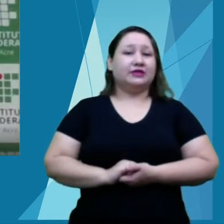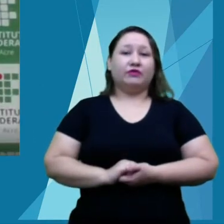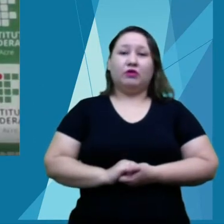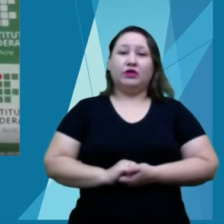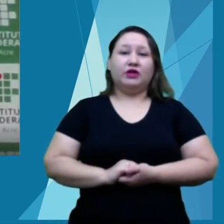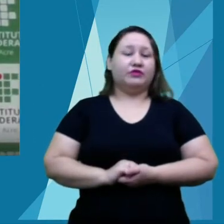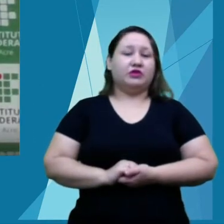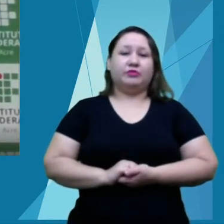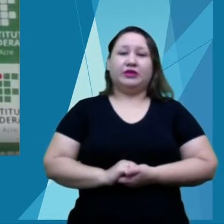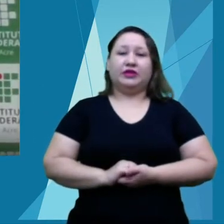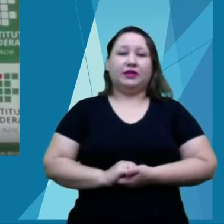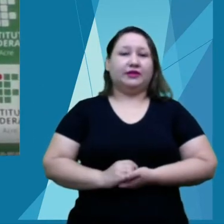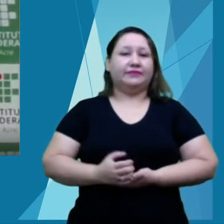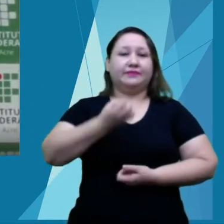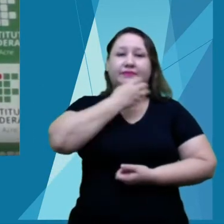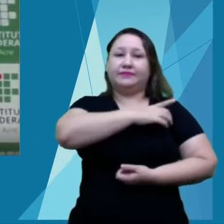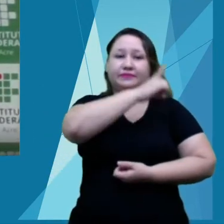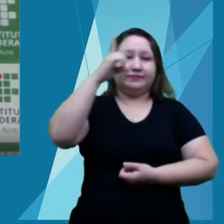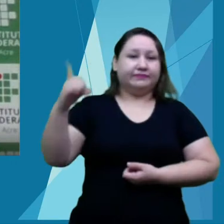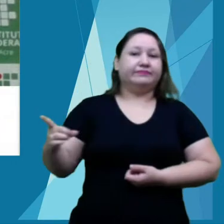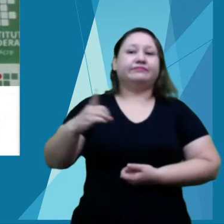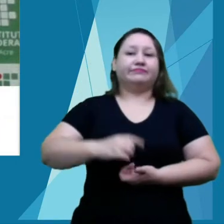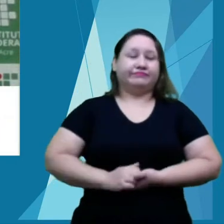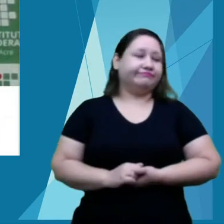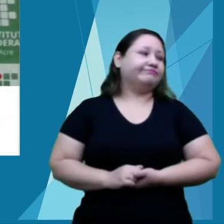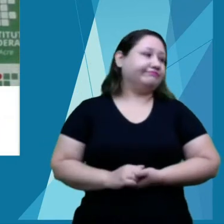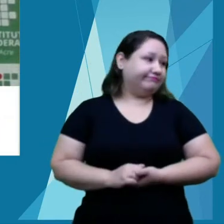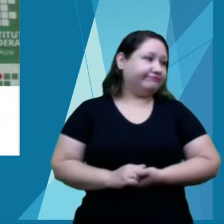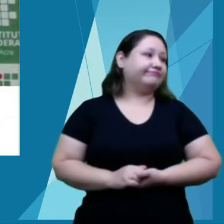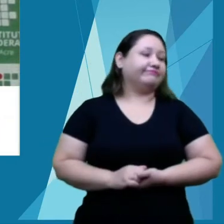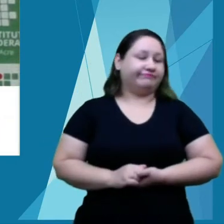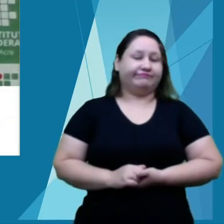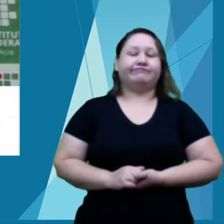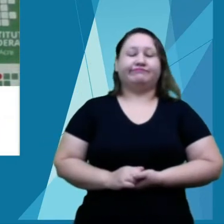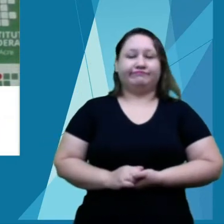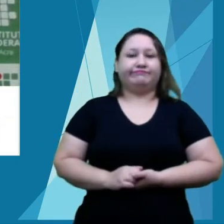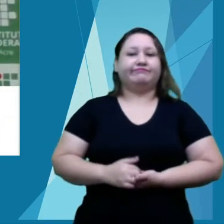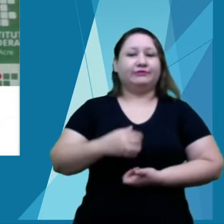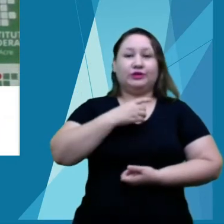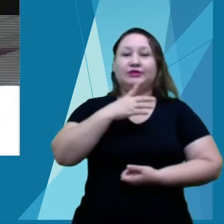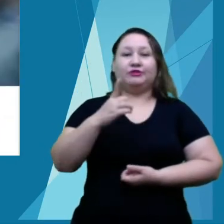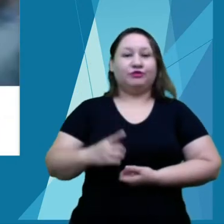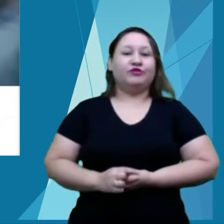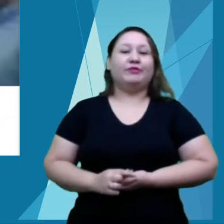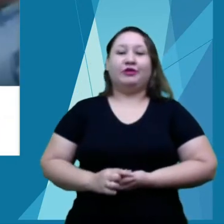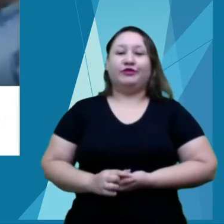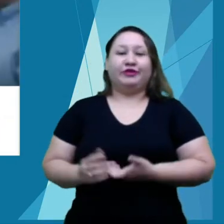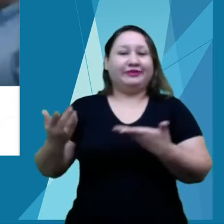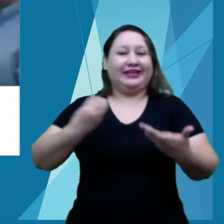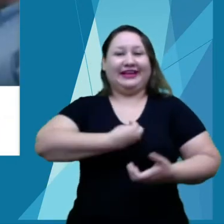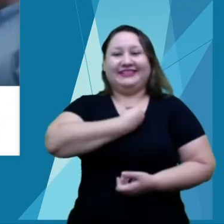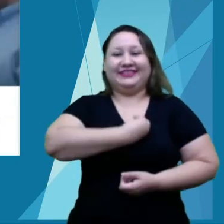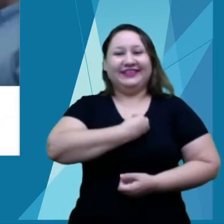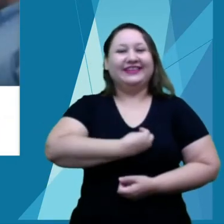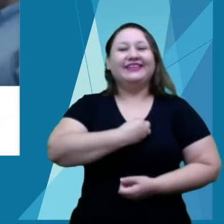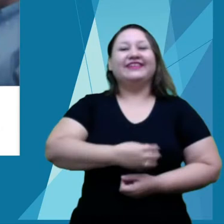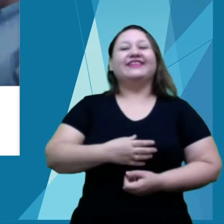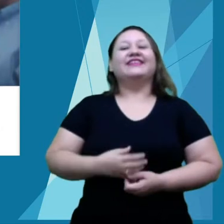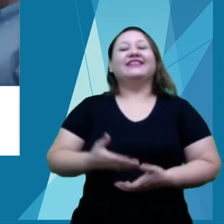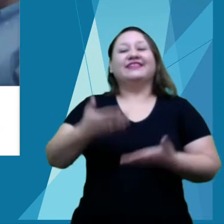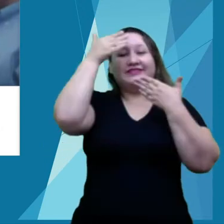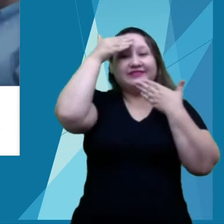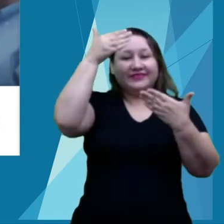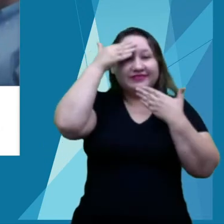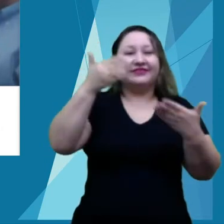Bom dia. Bom dia a todos. Antes de iniciar minha fala, gostaria de cumprimentar a professora Rosana Cavalcanti,